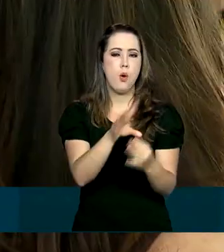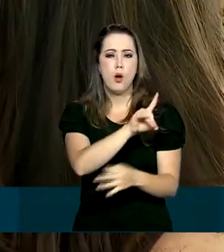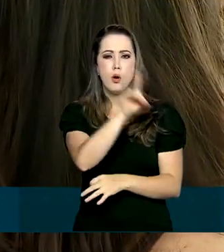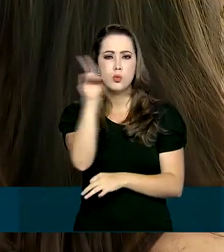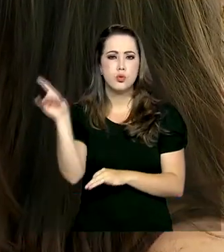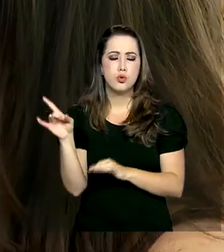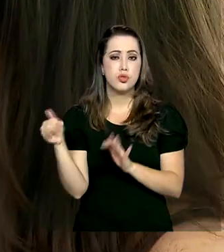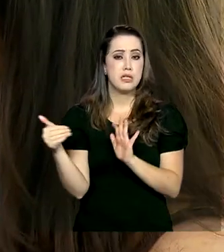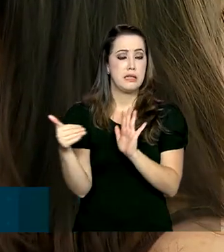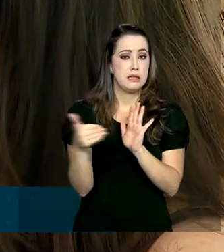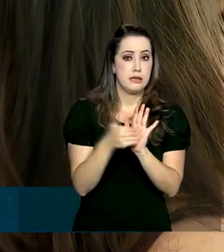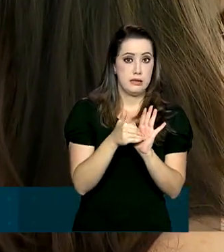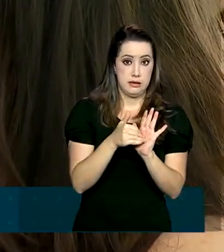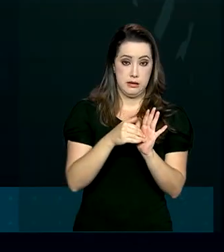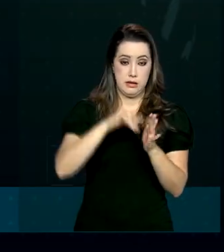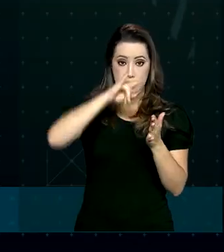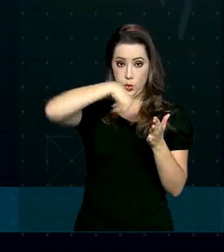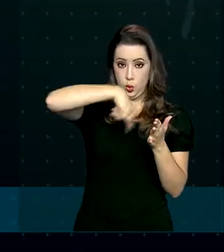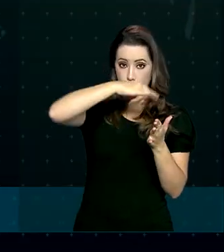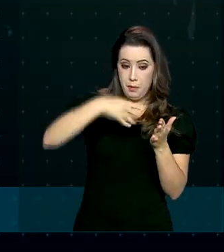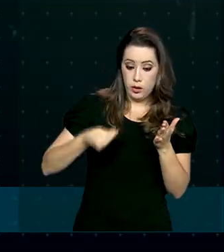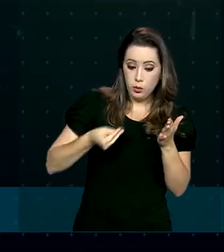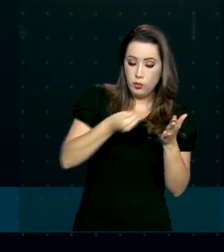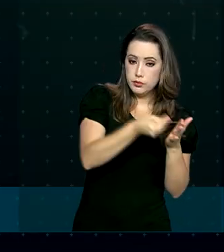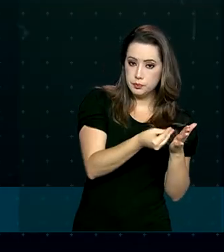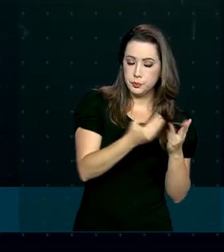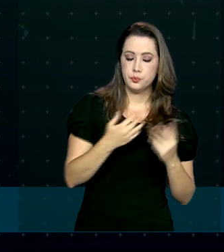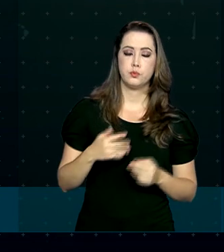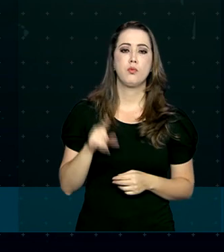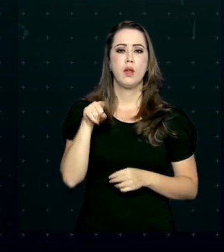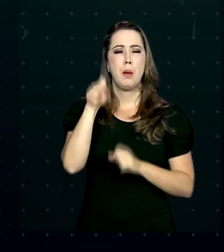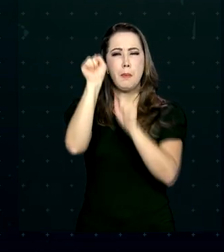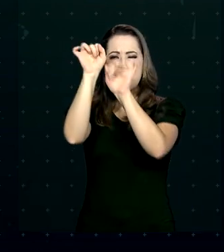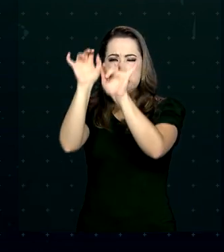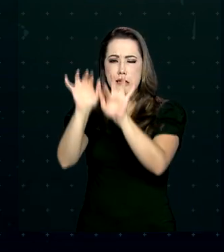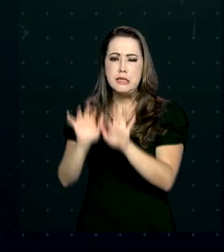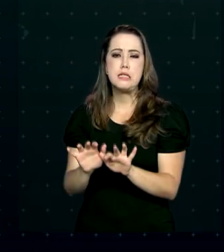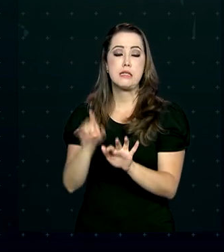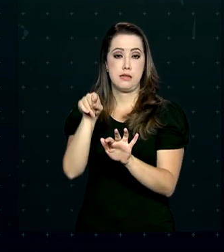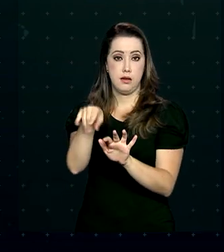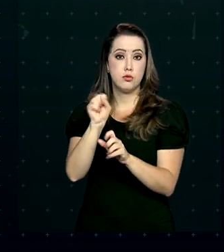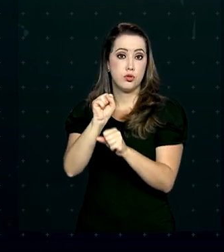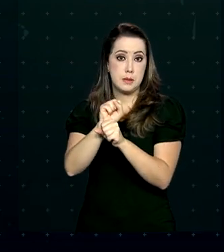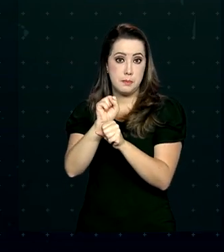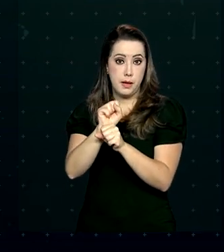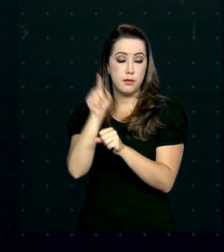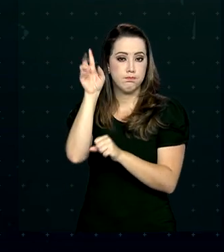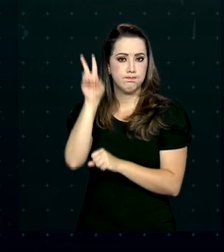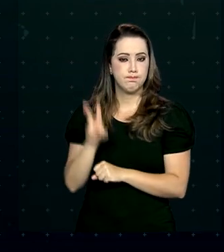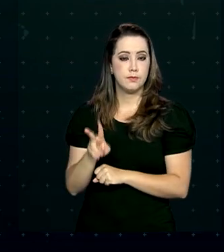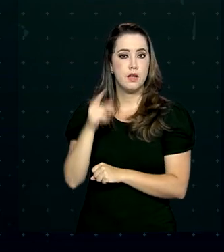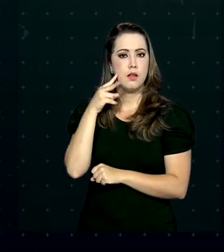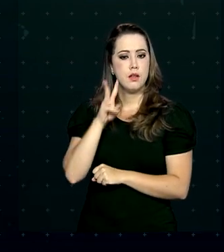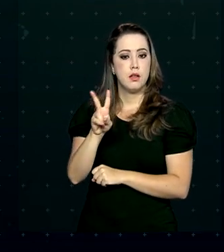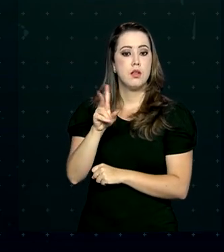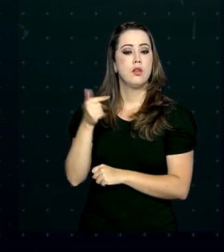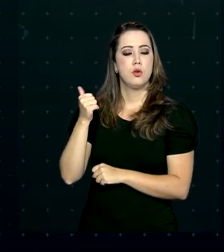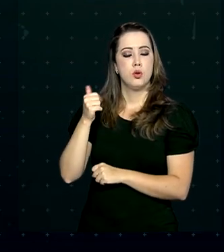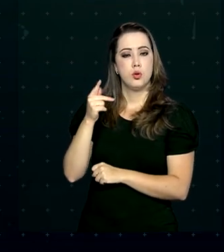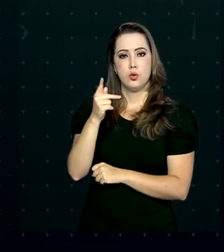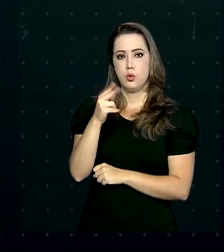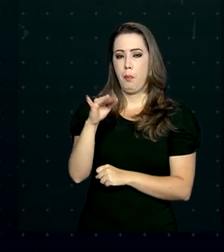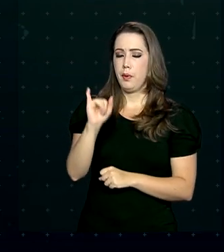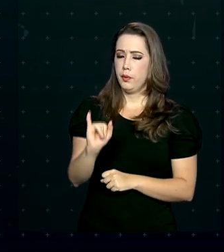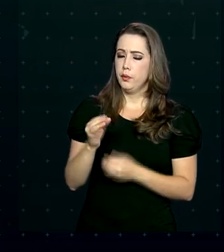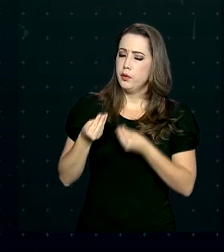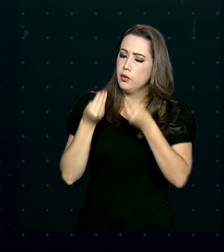para a entrega dos documentos. Para a lista de espera do ProUni, que é o programa que oferece bolsas integrais e parciais